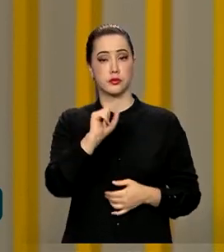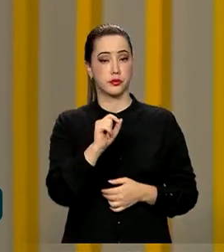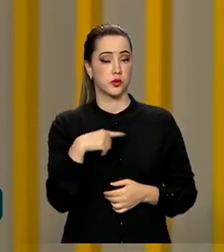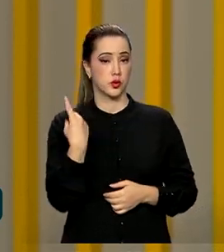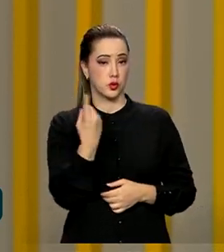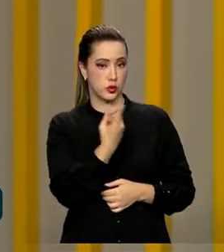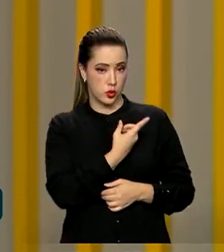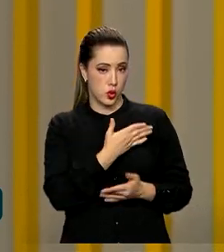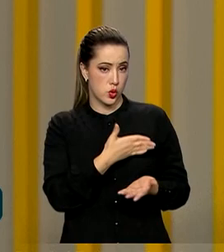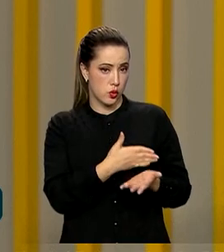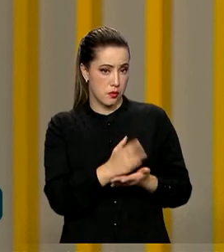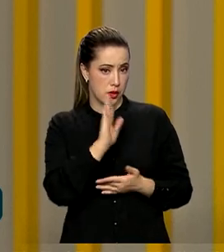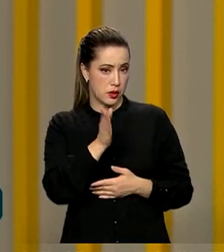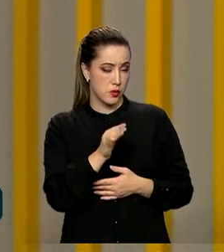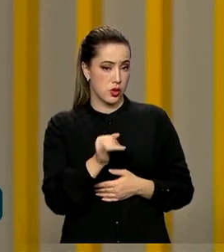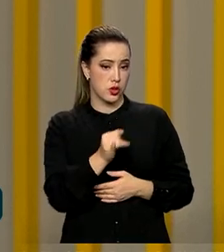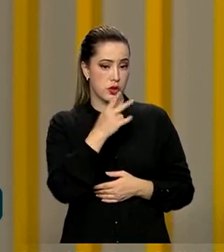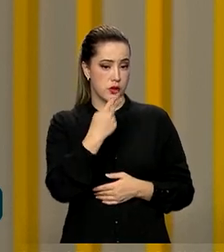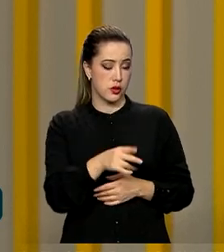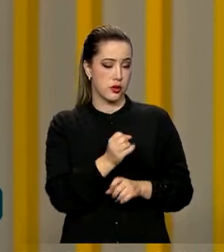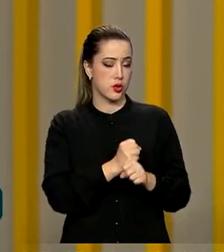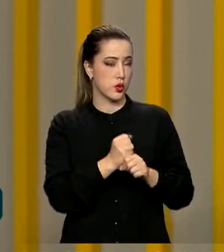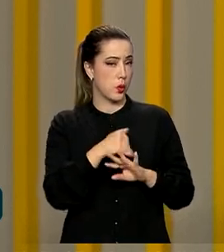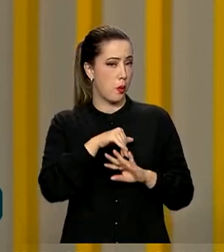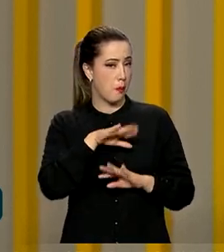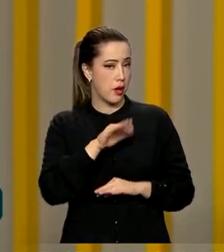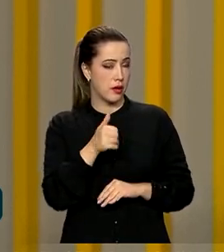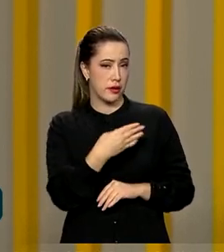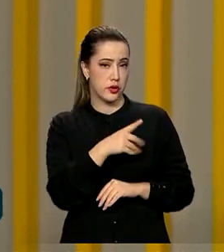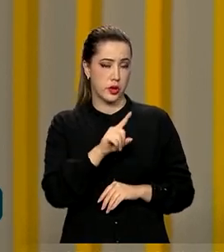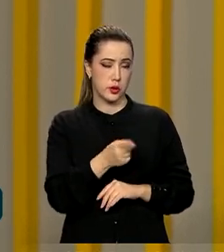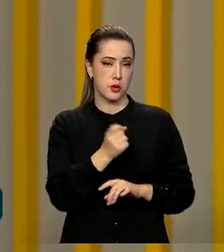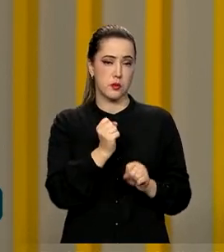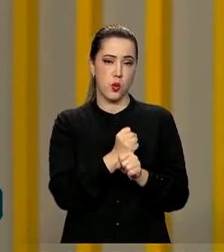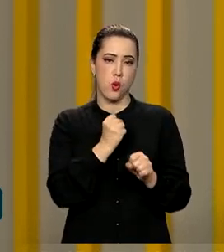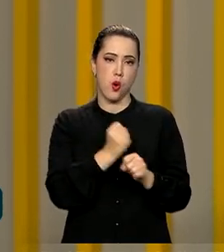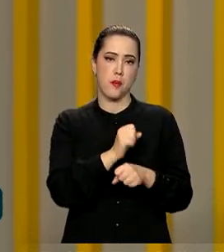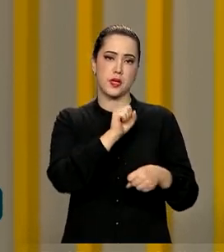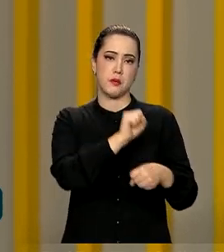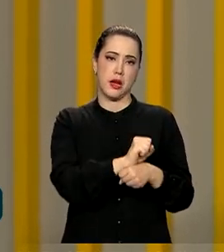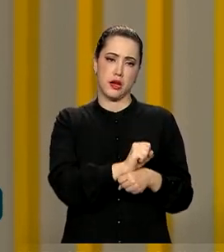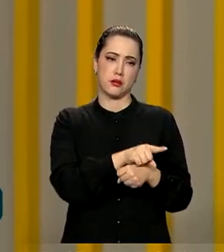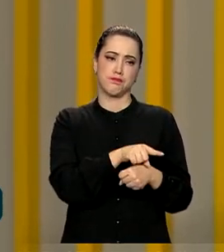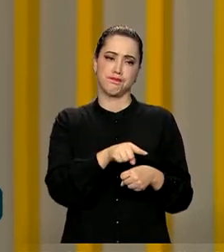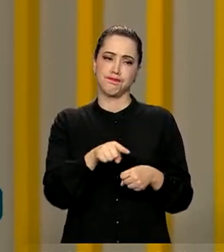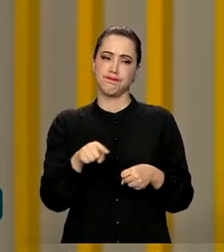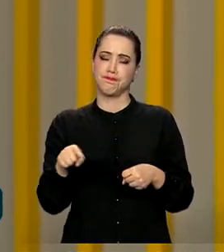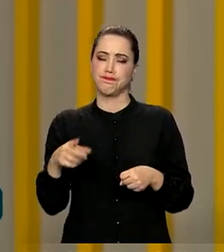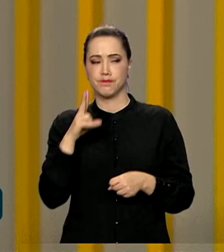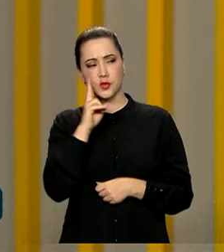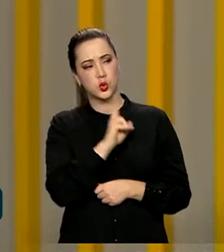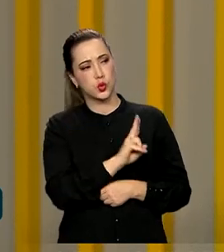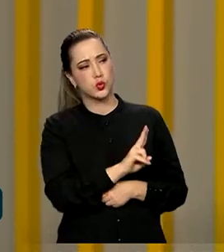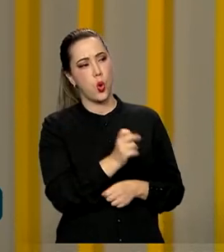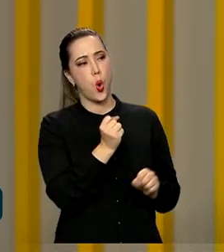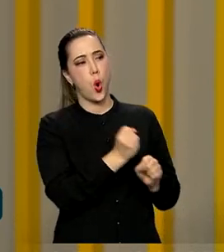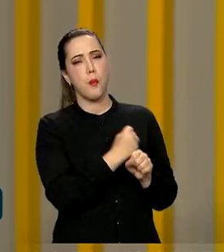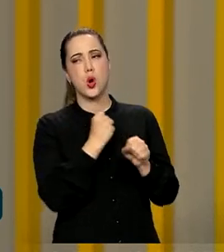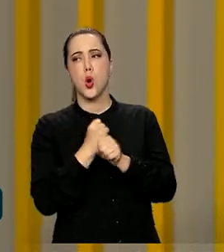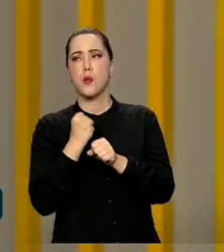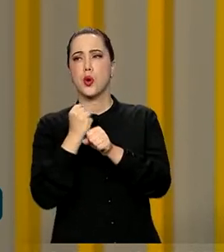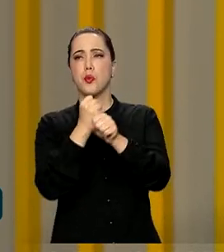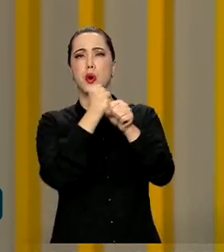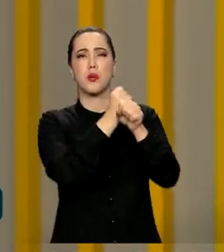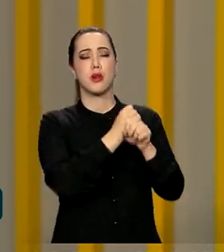nós iniciamos janeiro desse ano com mais de 14 mil obras paradas. Nós, só de creches e